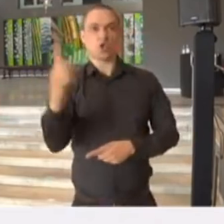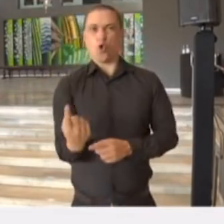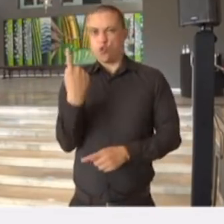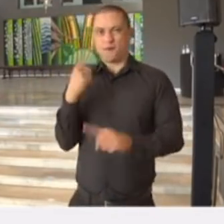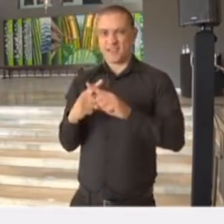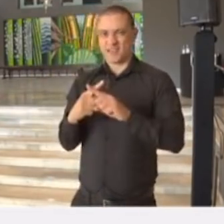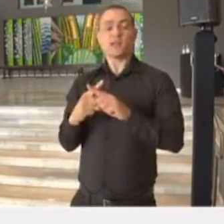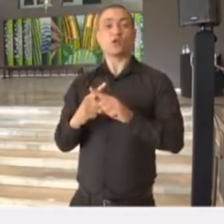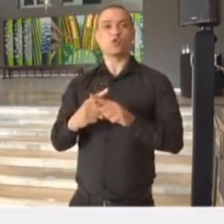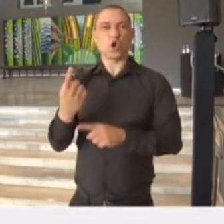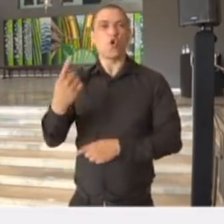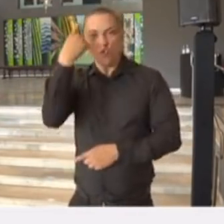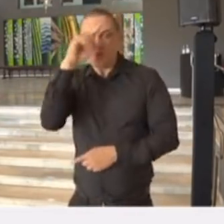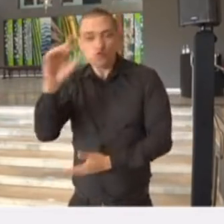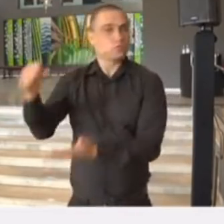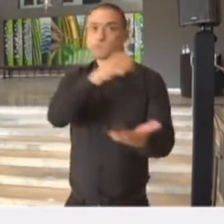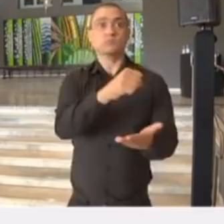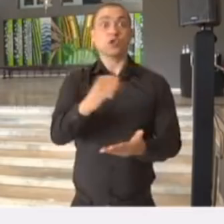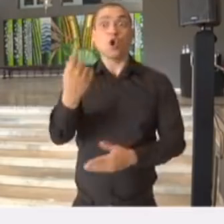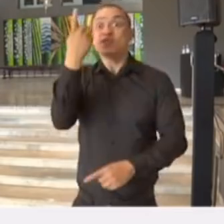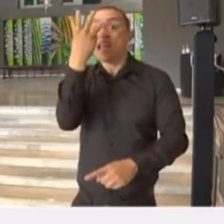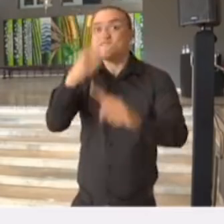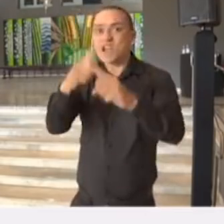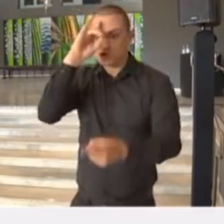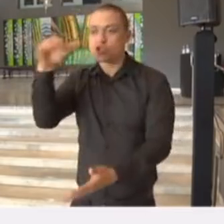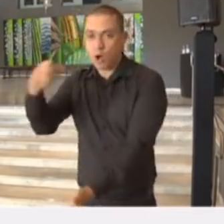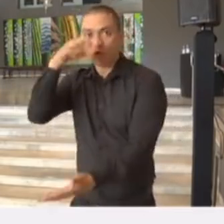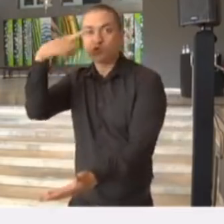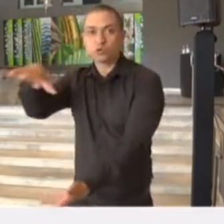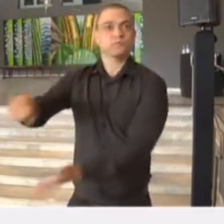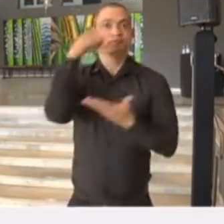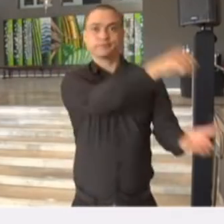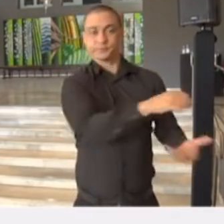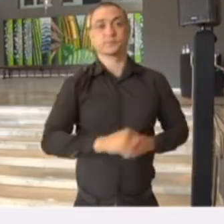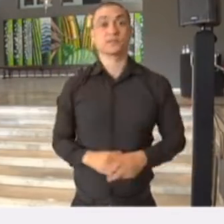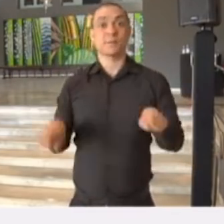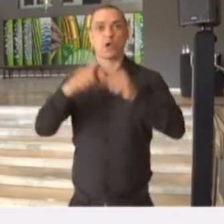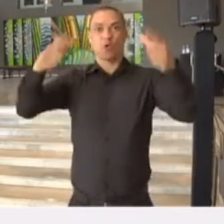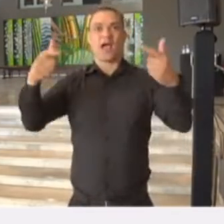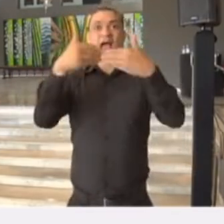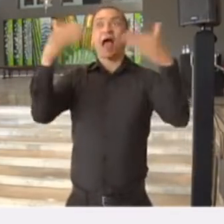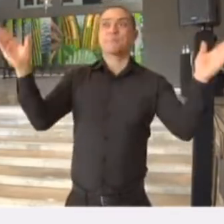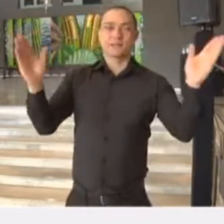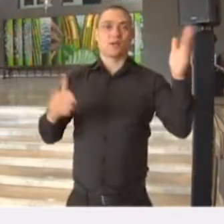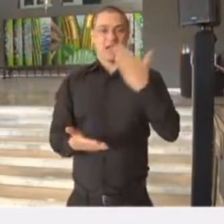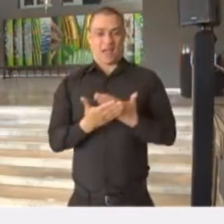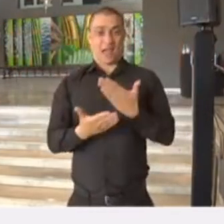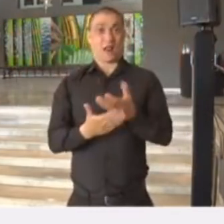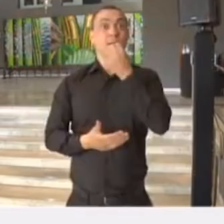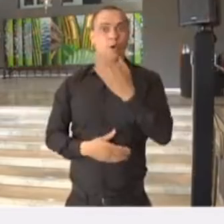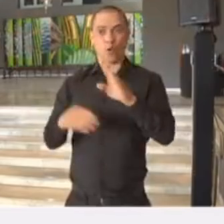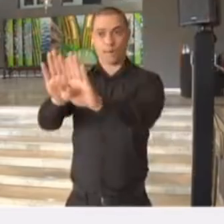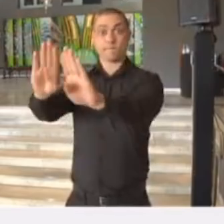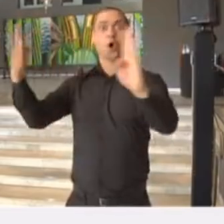menos vezes do que isso, isso é o mínimo. Manter os ambientes ventilados, ou seja, as aulas devem ocorrer, inclusive, com as